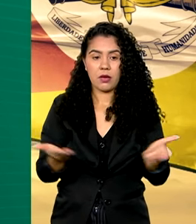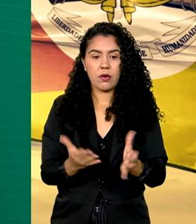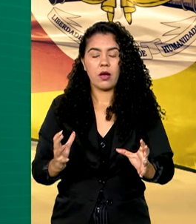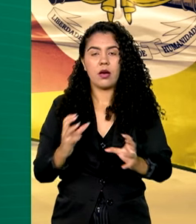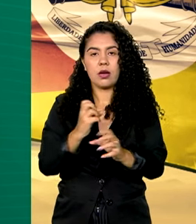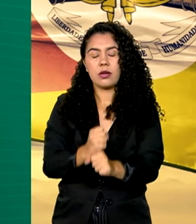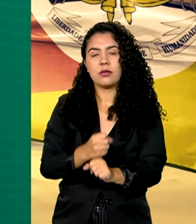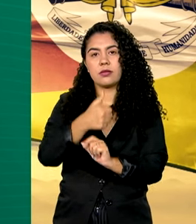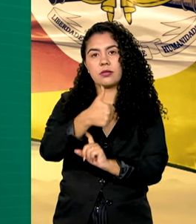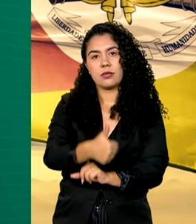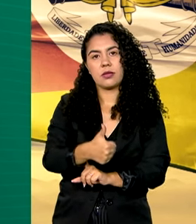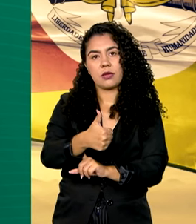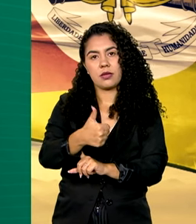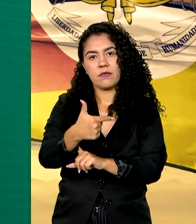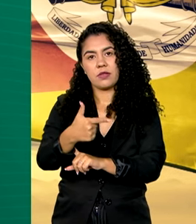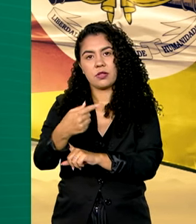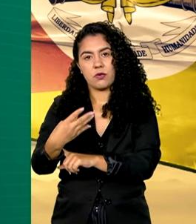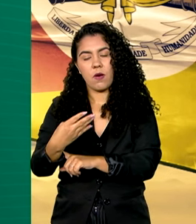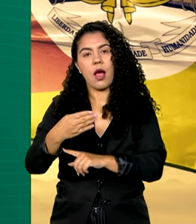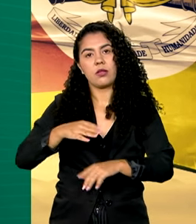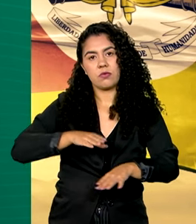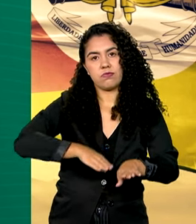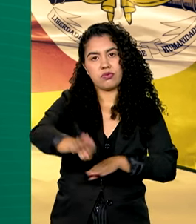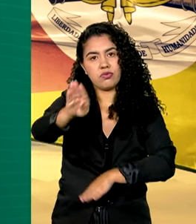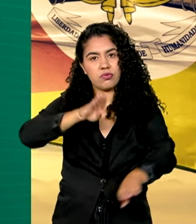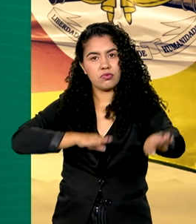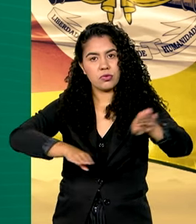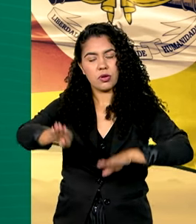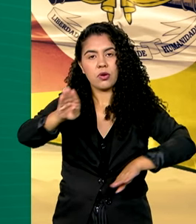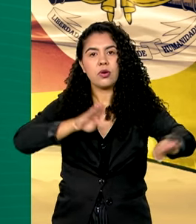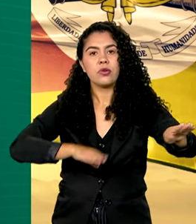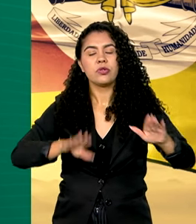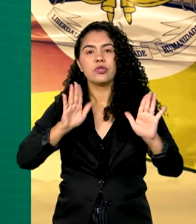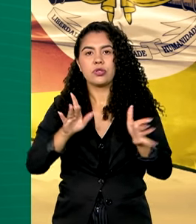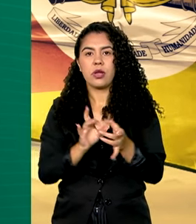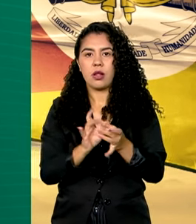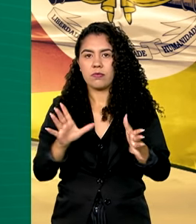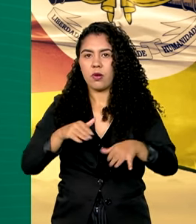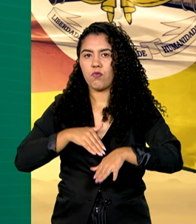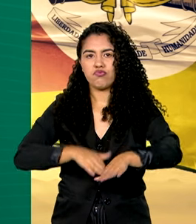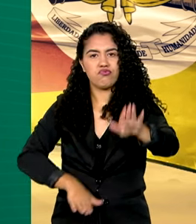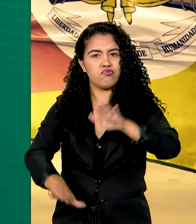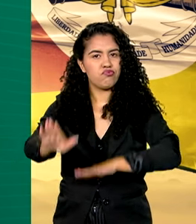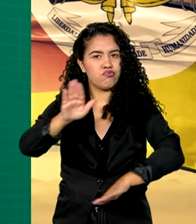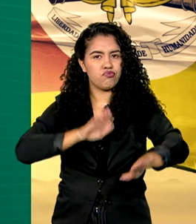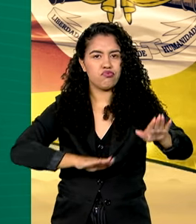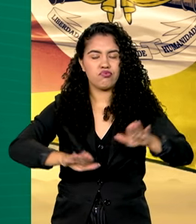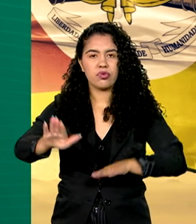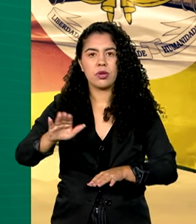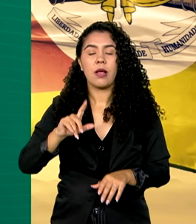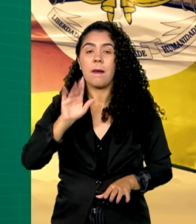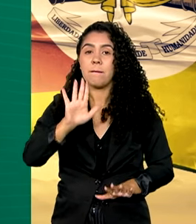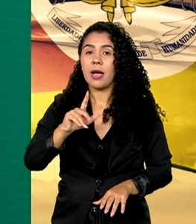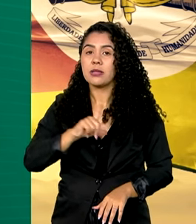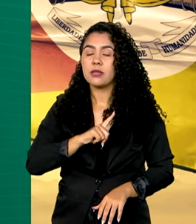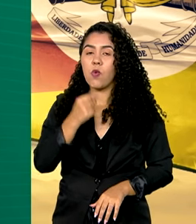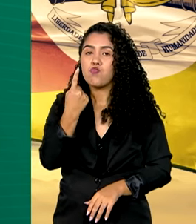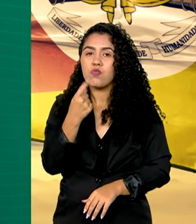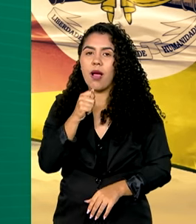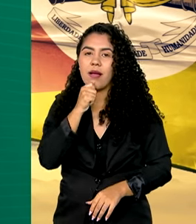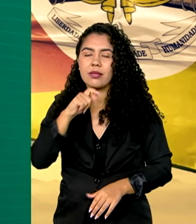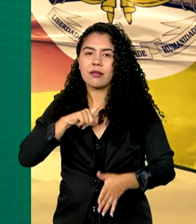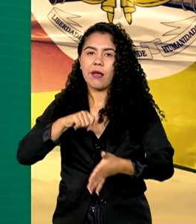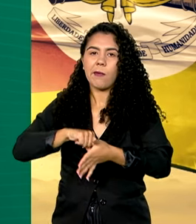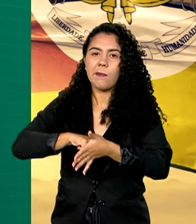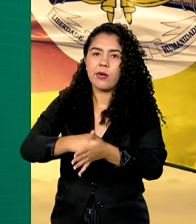124 trechos de rodovias federais foram liberados para tráfego, com apenas um trecho ainda interditado